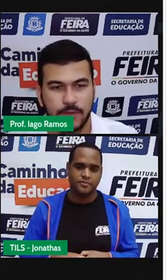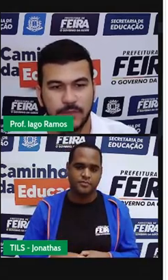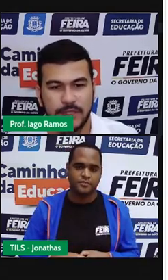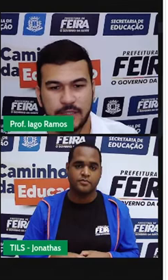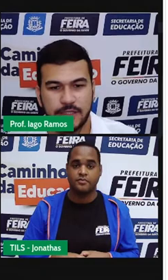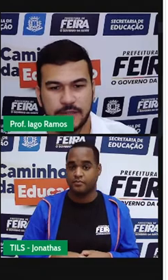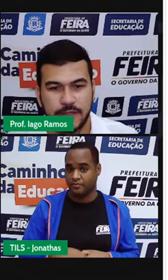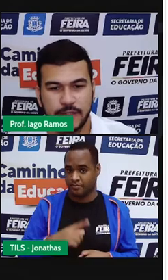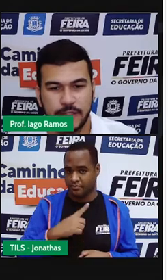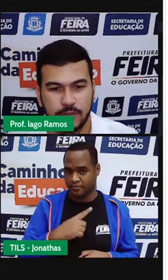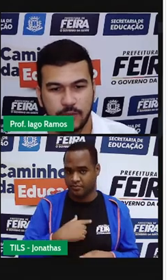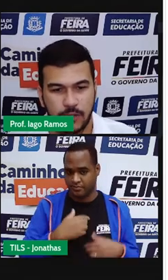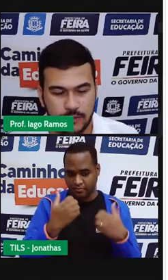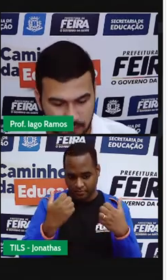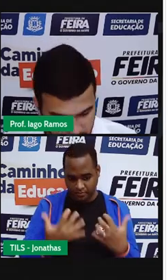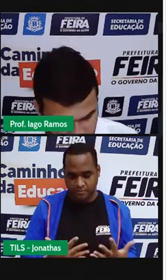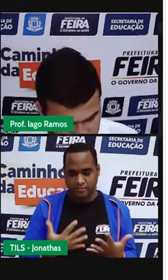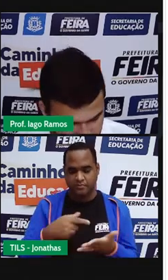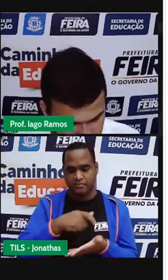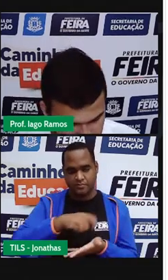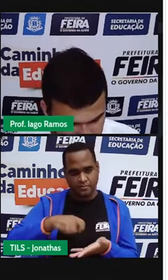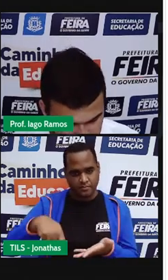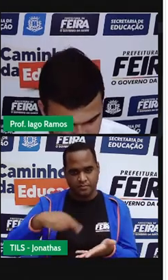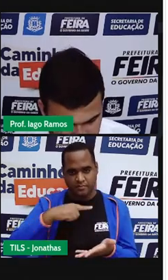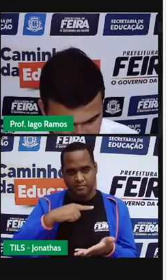Vamos até deixar escrito. Olha só.